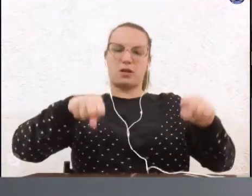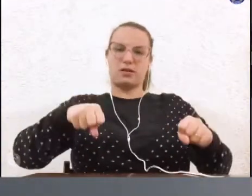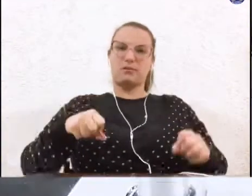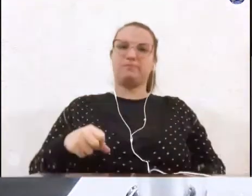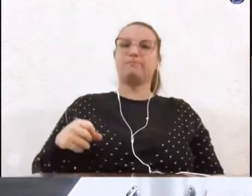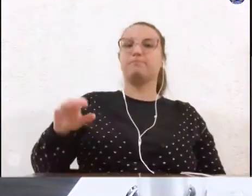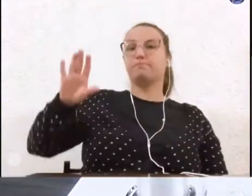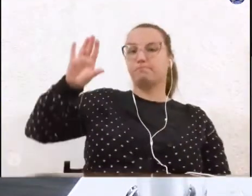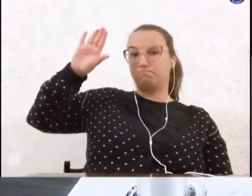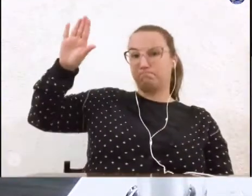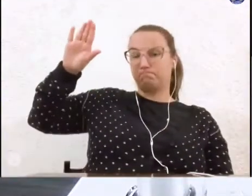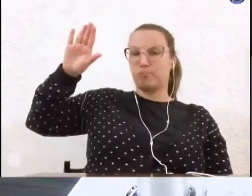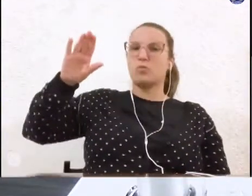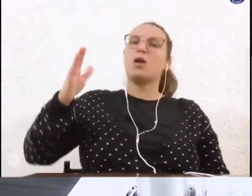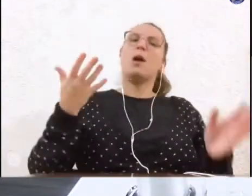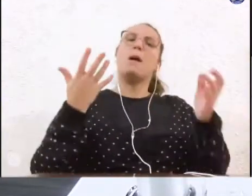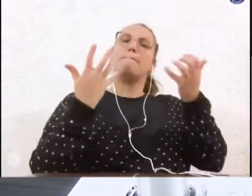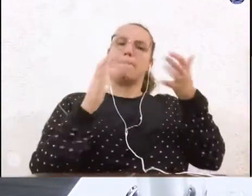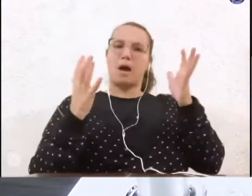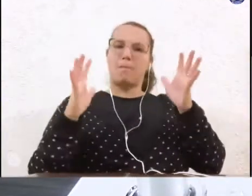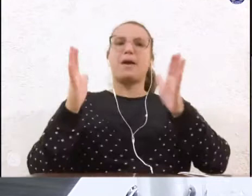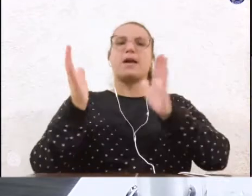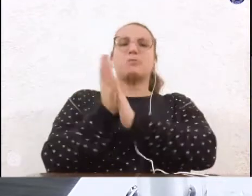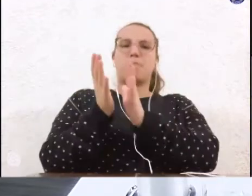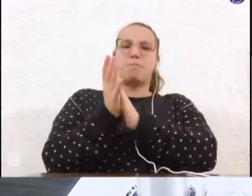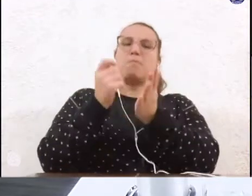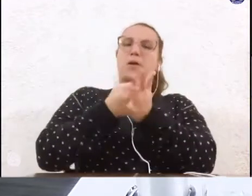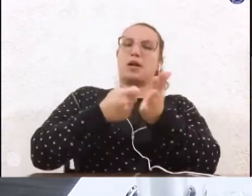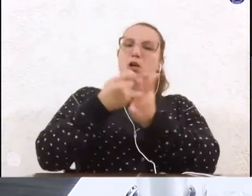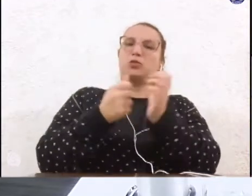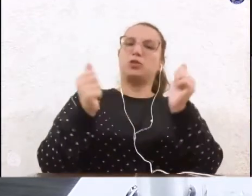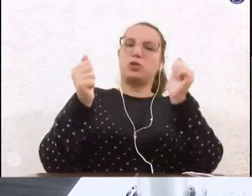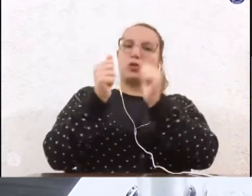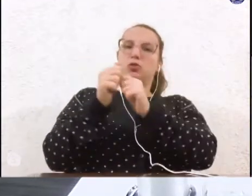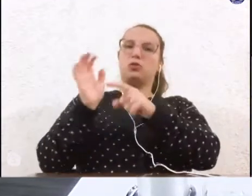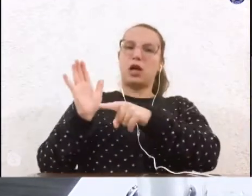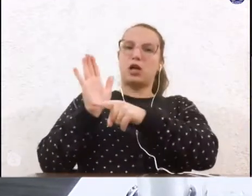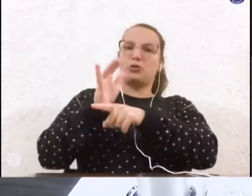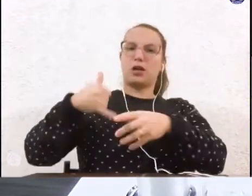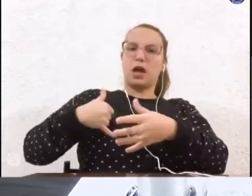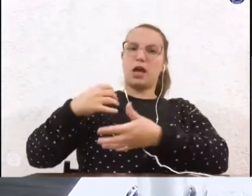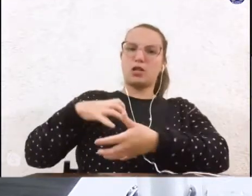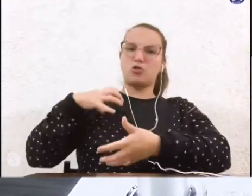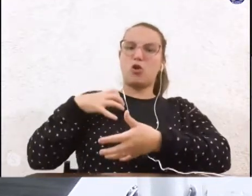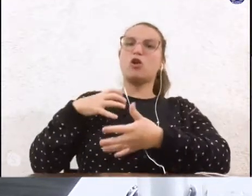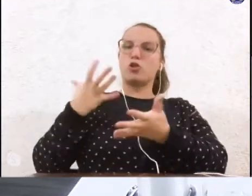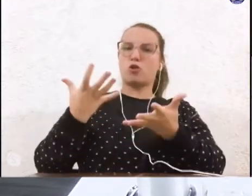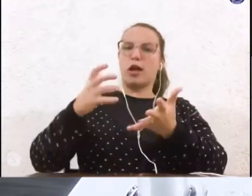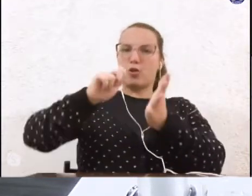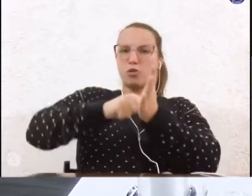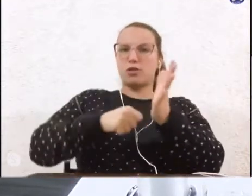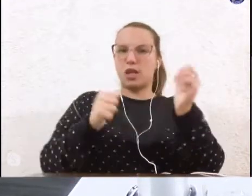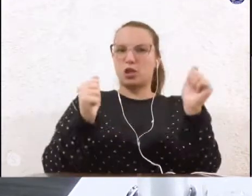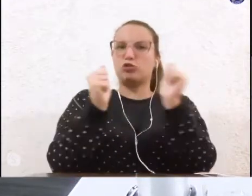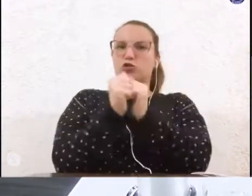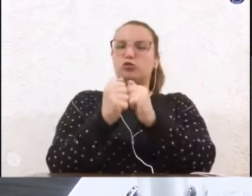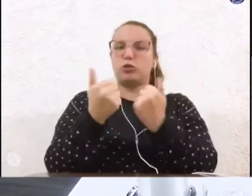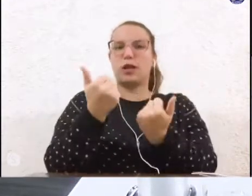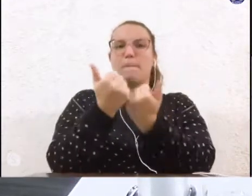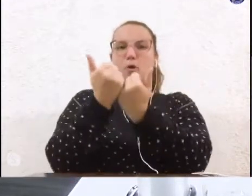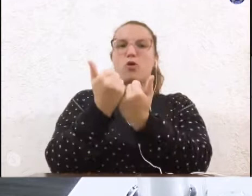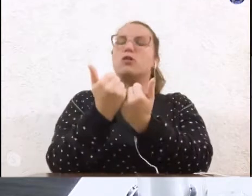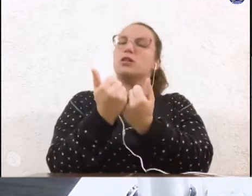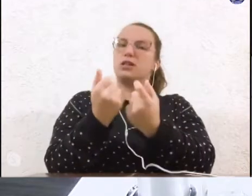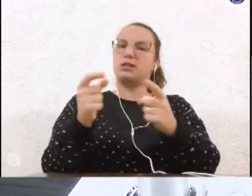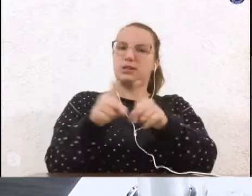Parabéns, Ana Jamila, por essa luta junto aos idosos. Gostaria de assinar em apoio a essa matéria tão importante como também as demais